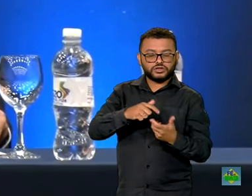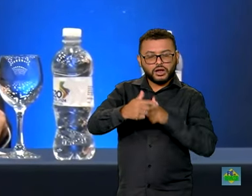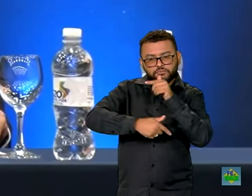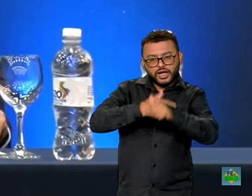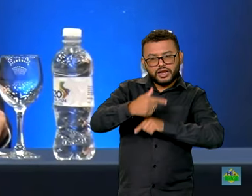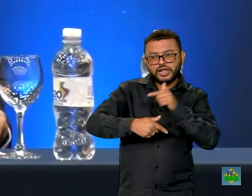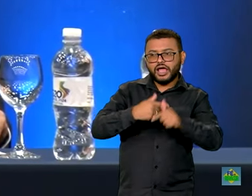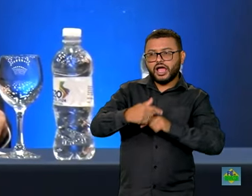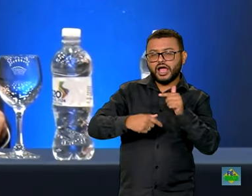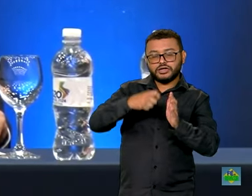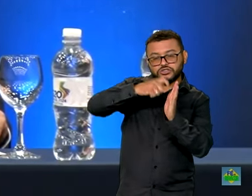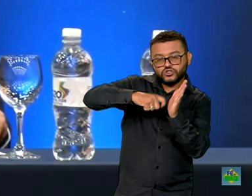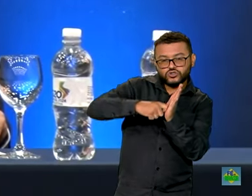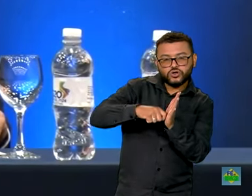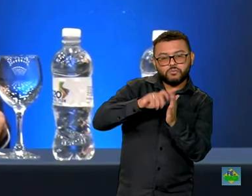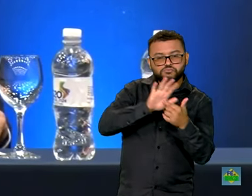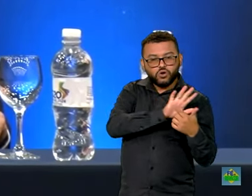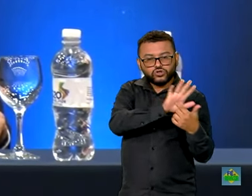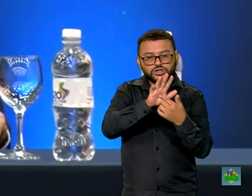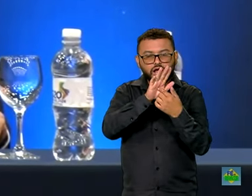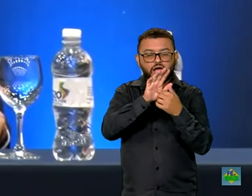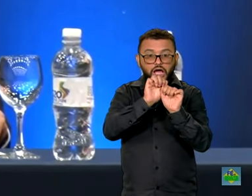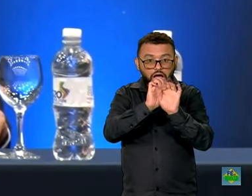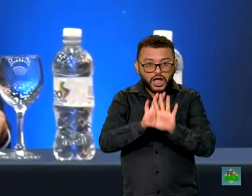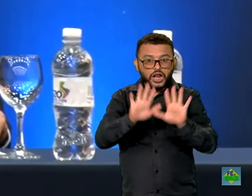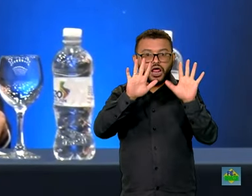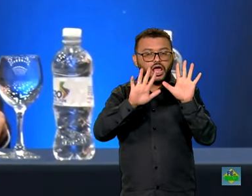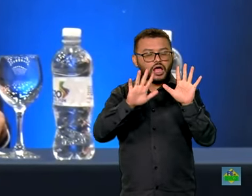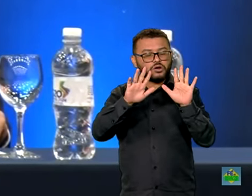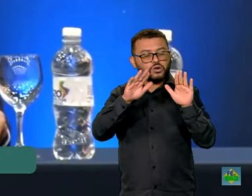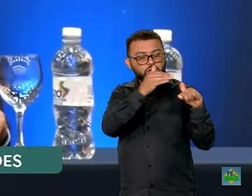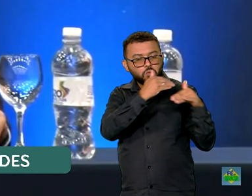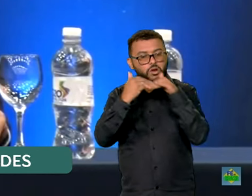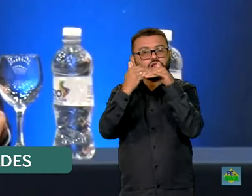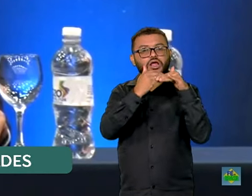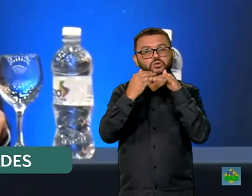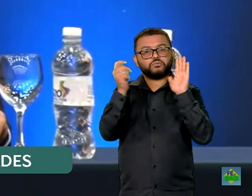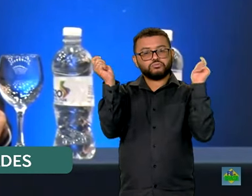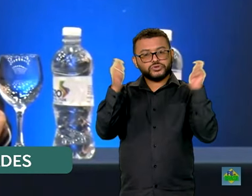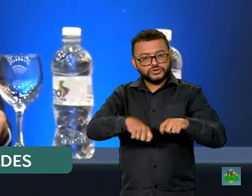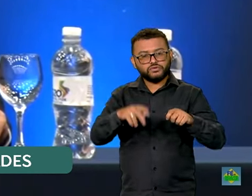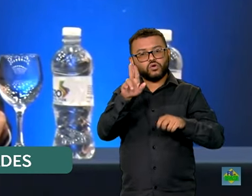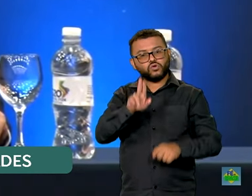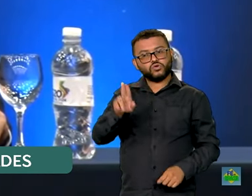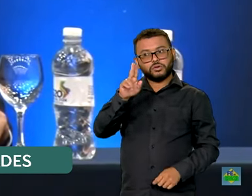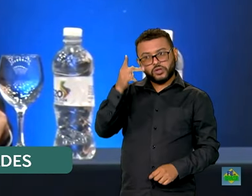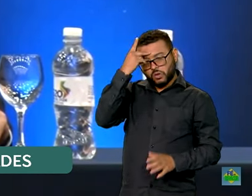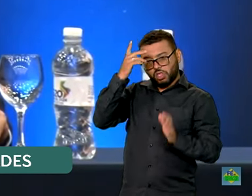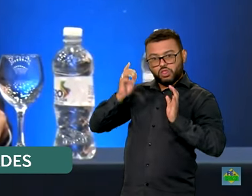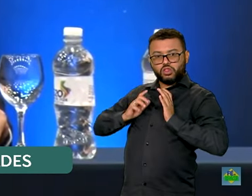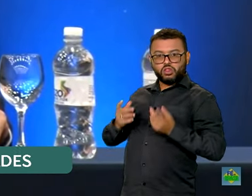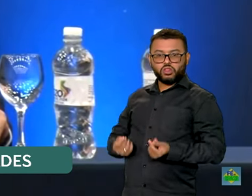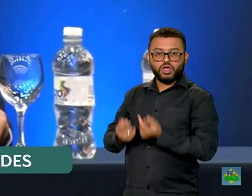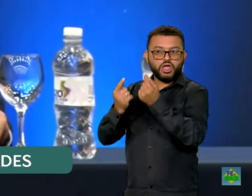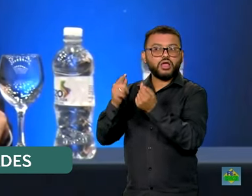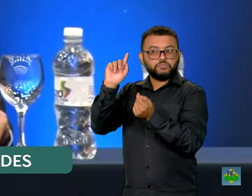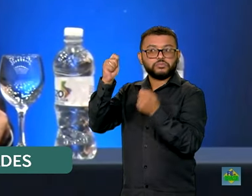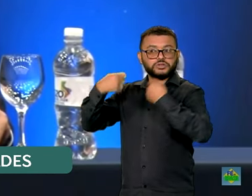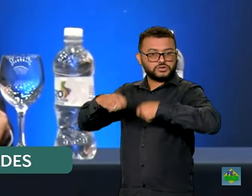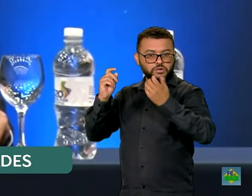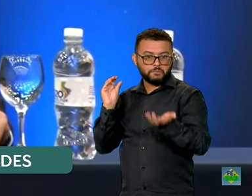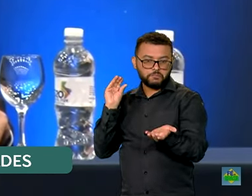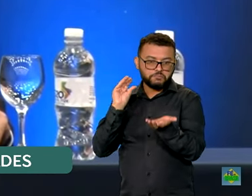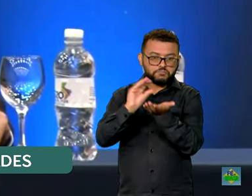tributários mais transparentes, justos e equitativos, inclusive no que se refere aos ultra-ricos, que devem contribuir